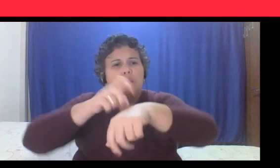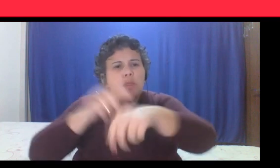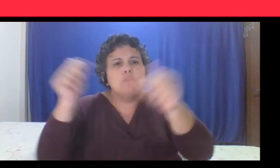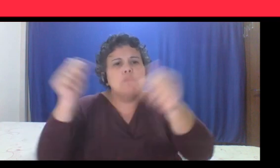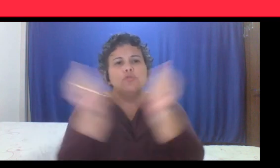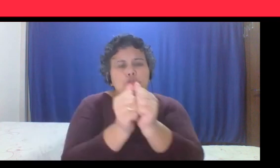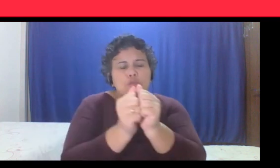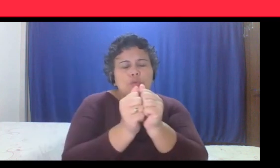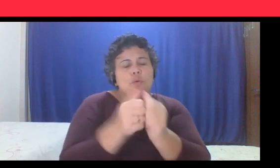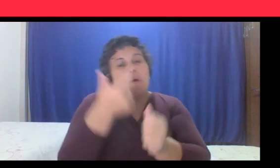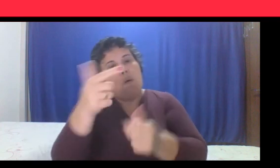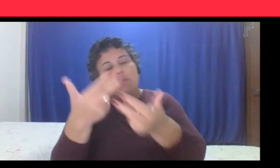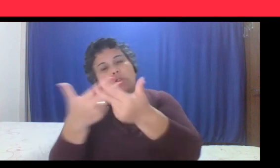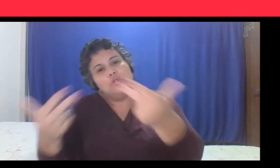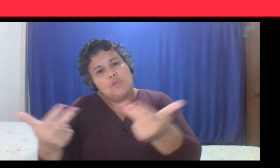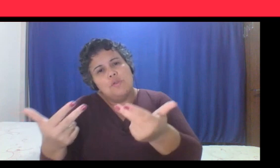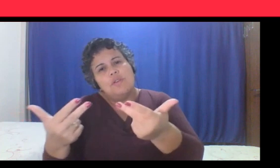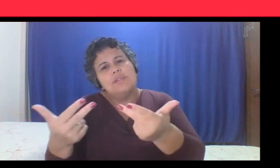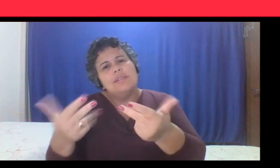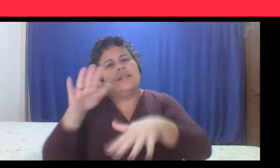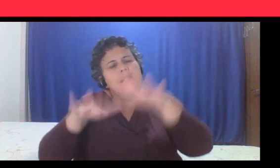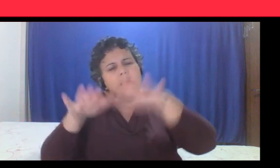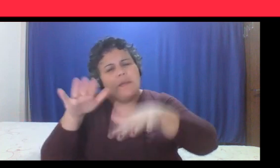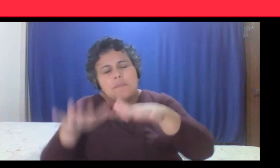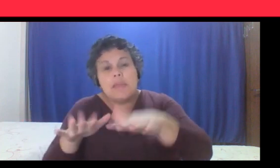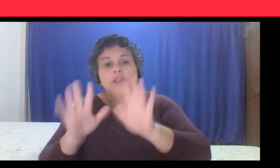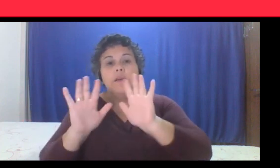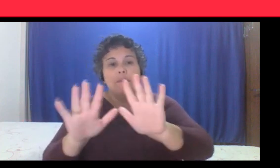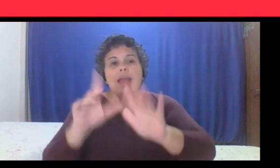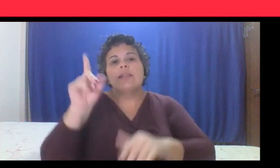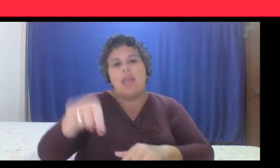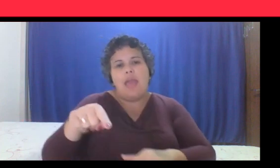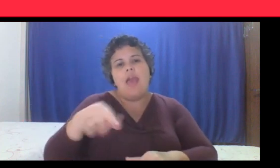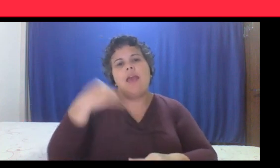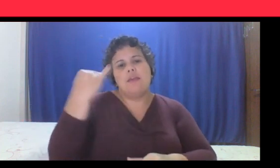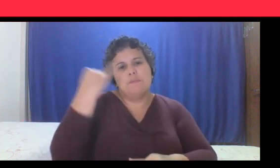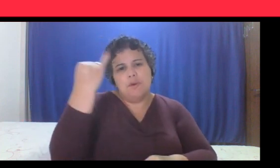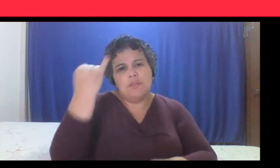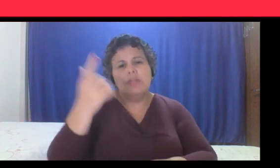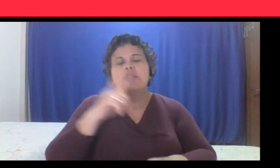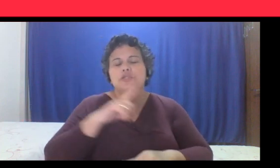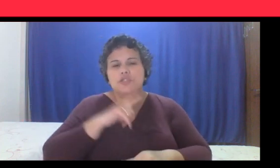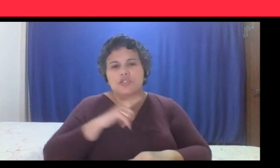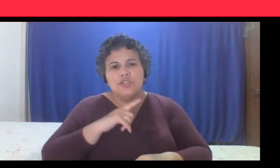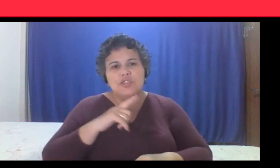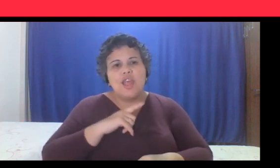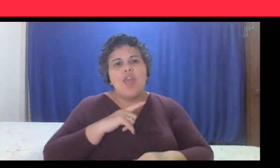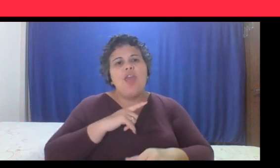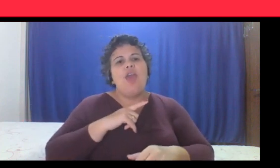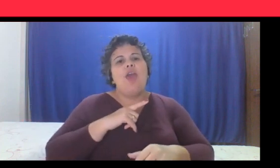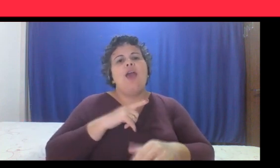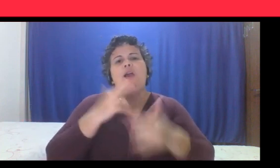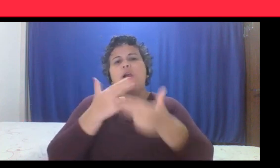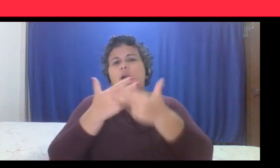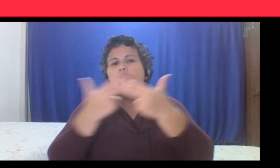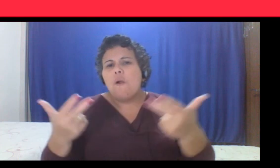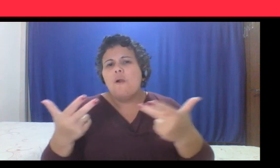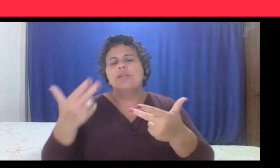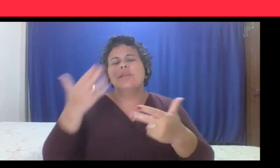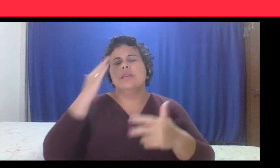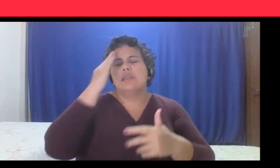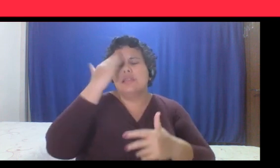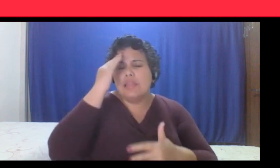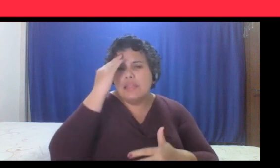no primeiro momento, mas é super importante eu pelo menos ter um diagnóstico, entender, poxa, eu não tenho isso,